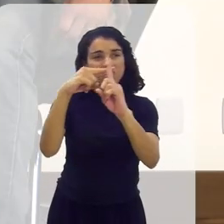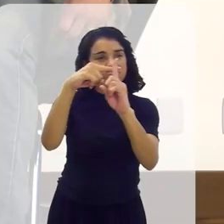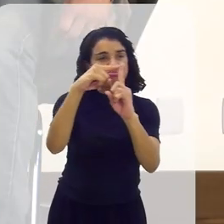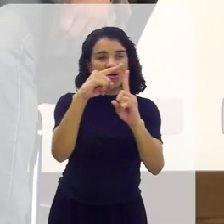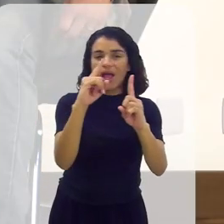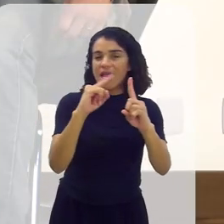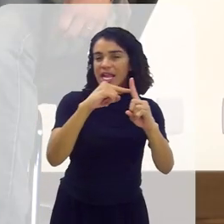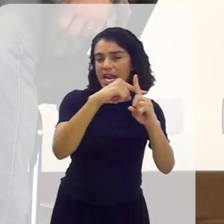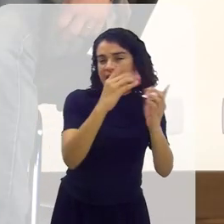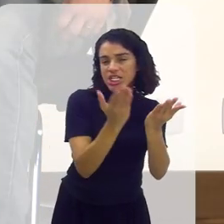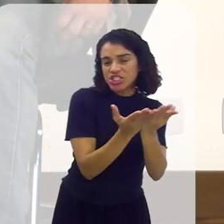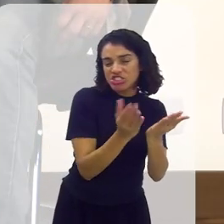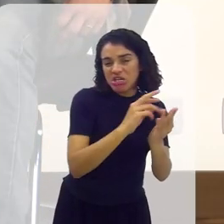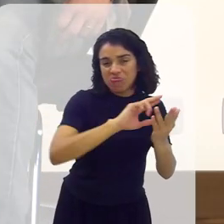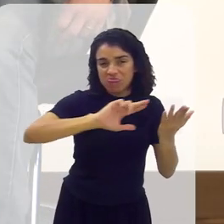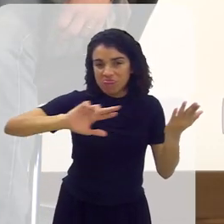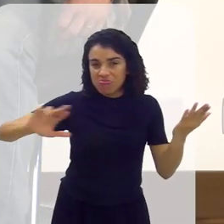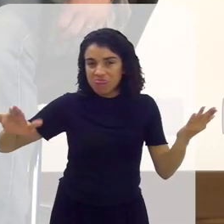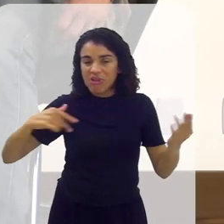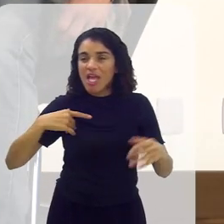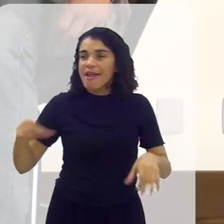quebrar os santos todos, é brincadeira.